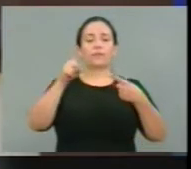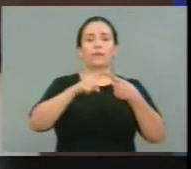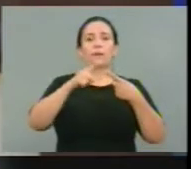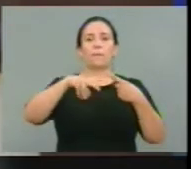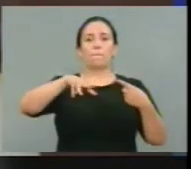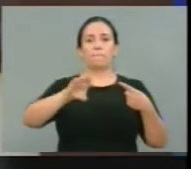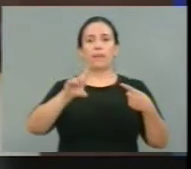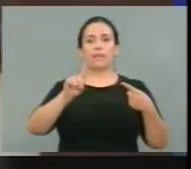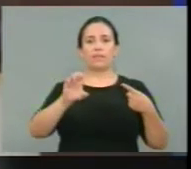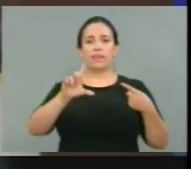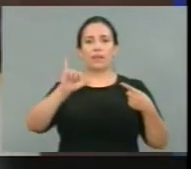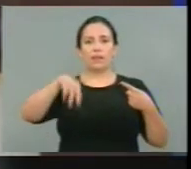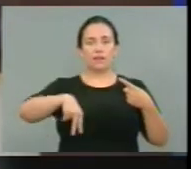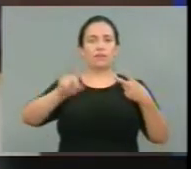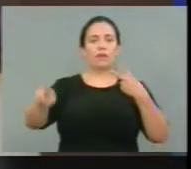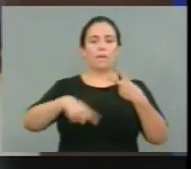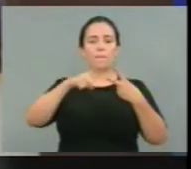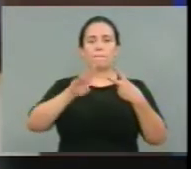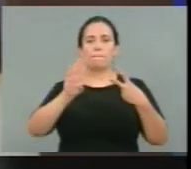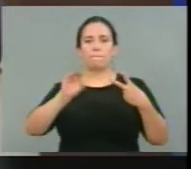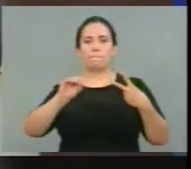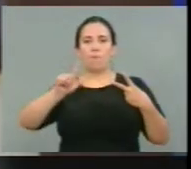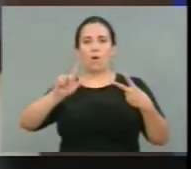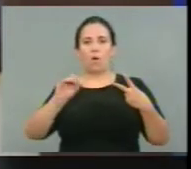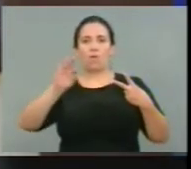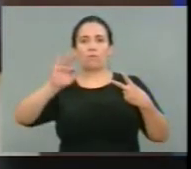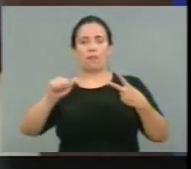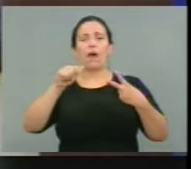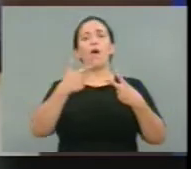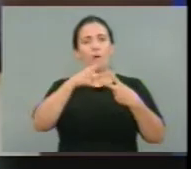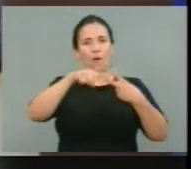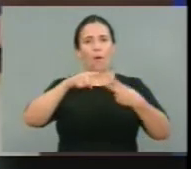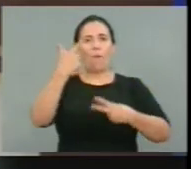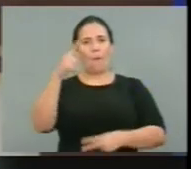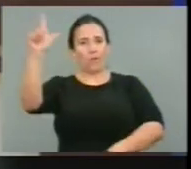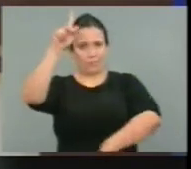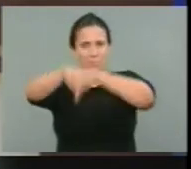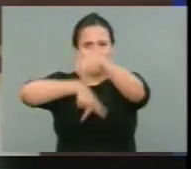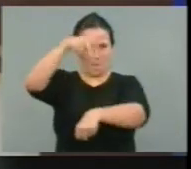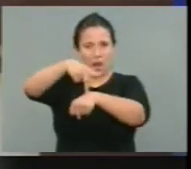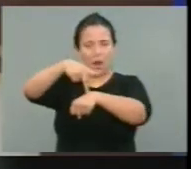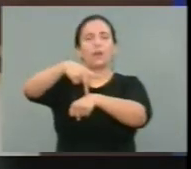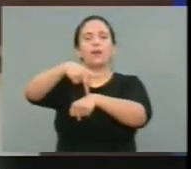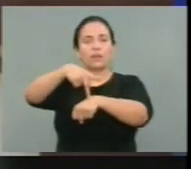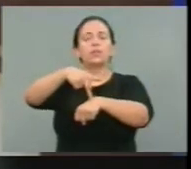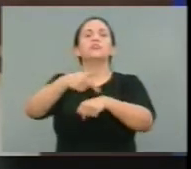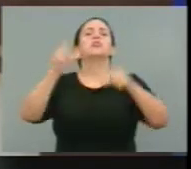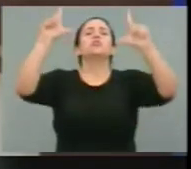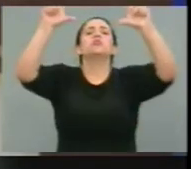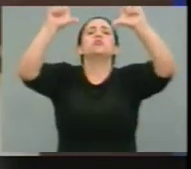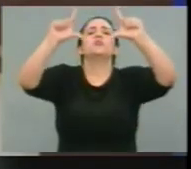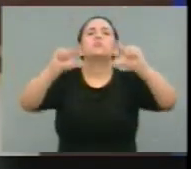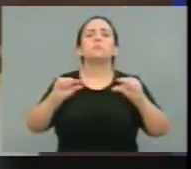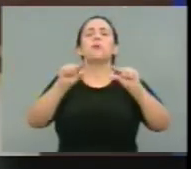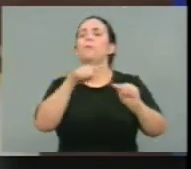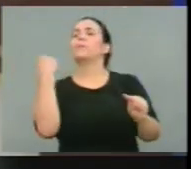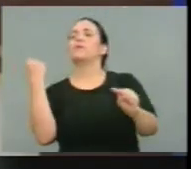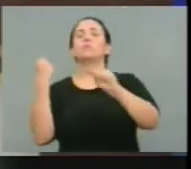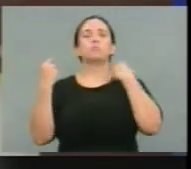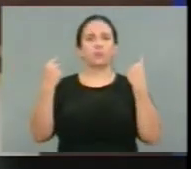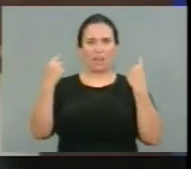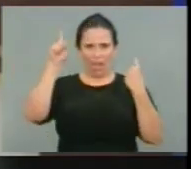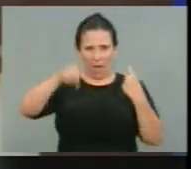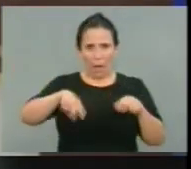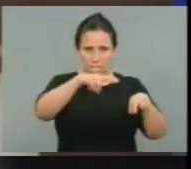Bogotá, reduziram as suas taxas de homicídio? Foi ampliando o aspecto repressivo? Claro que deve